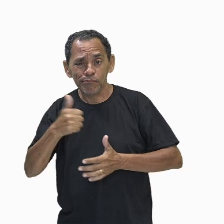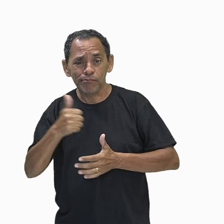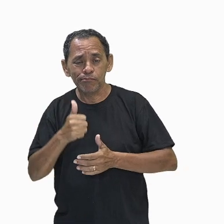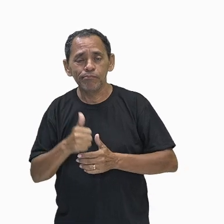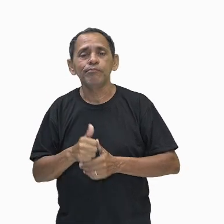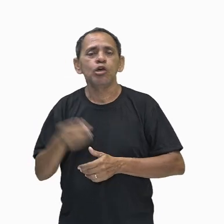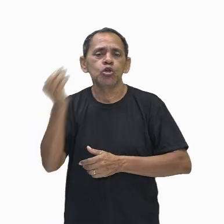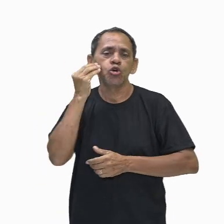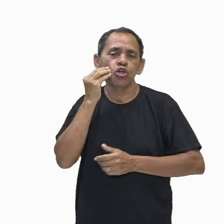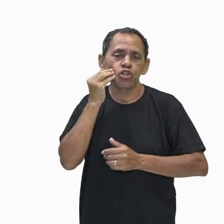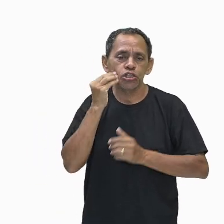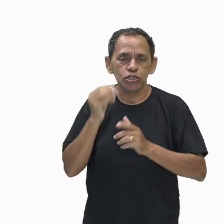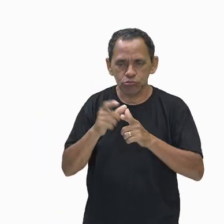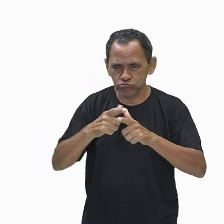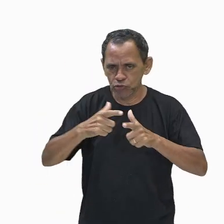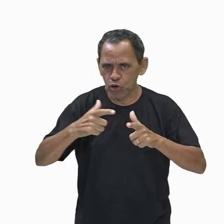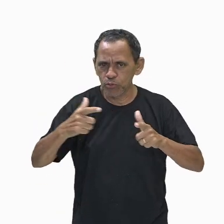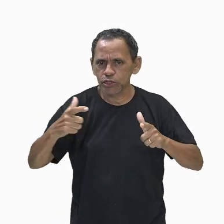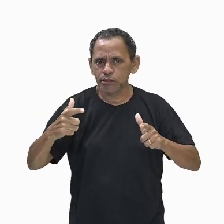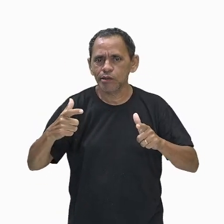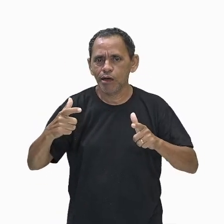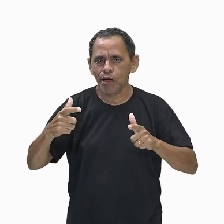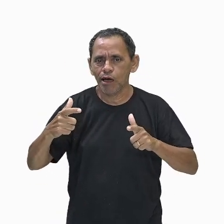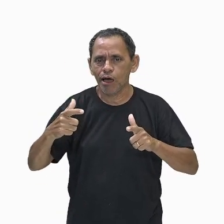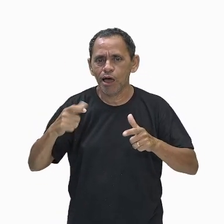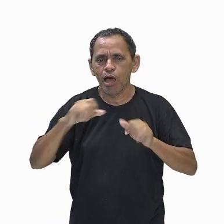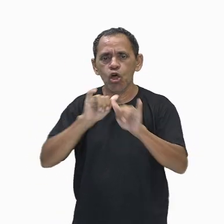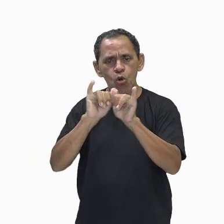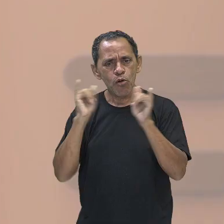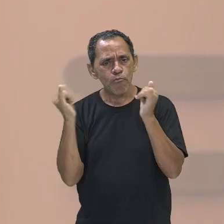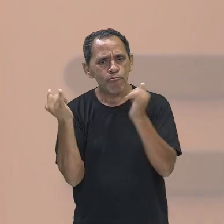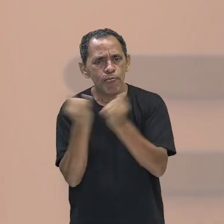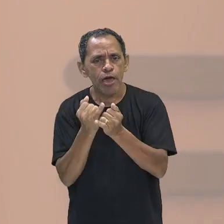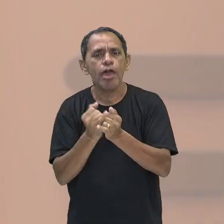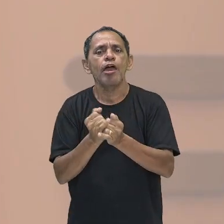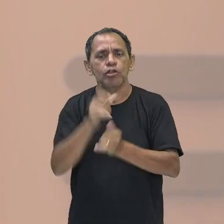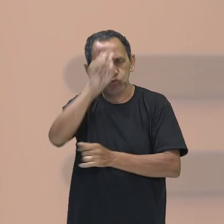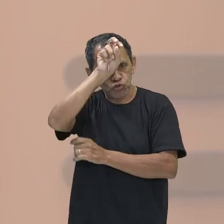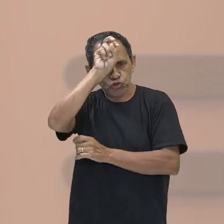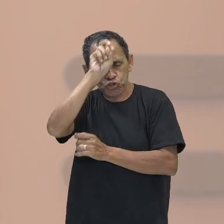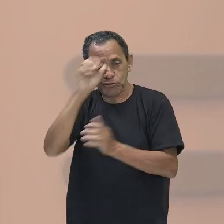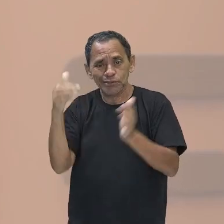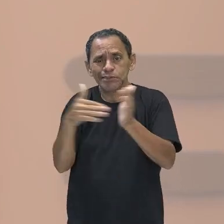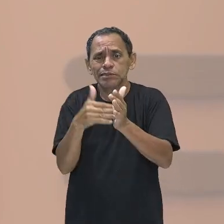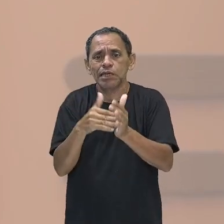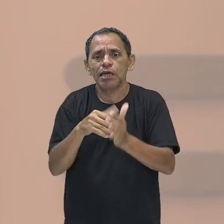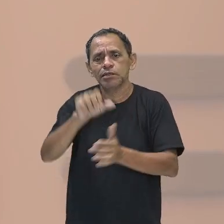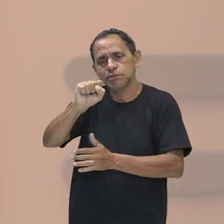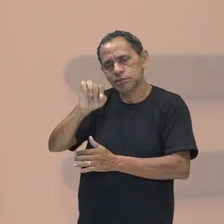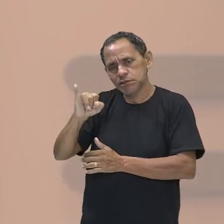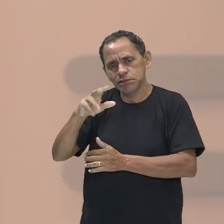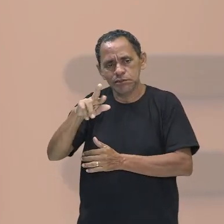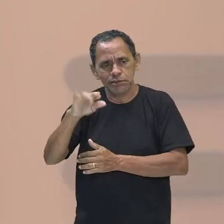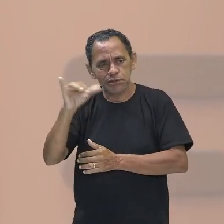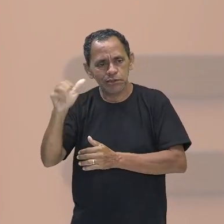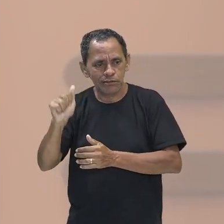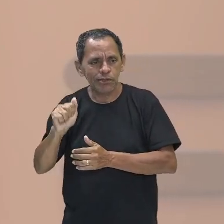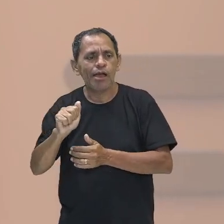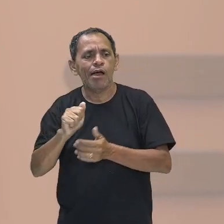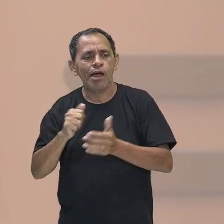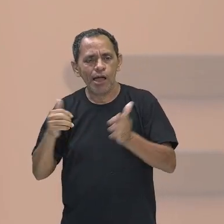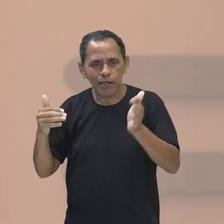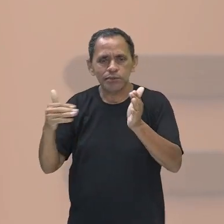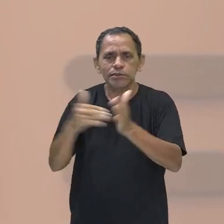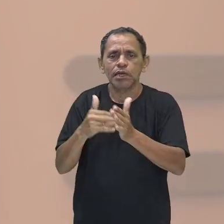aí, o Egito... O Império do Egito até a Síria, tá? Então, lembra, lá, que foi